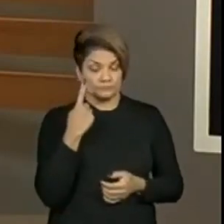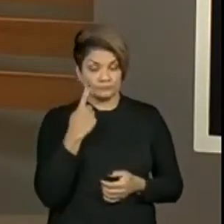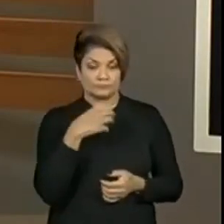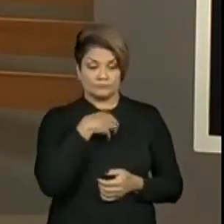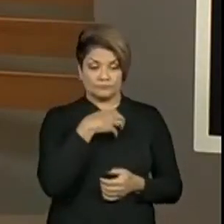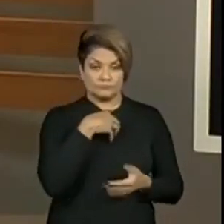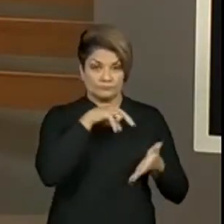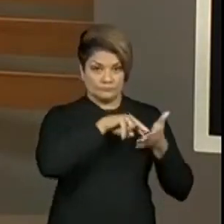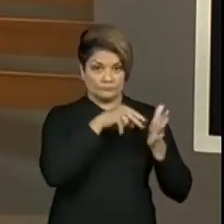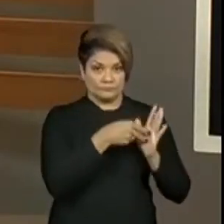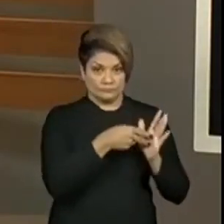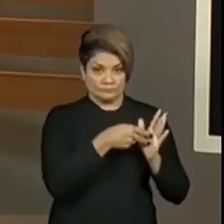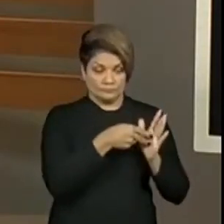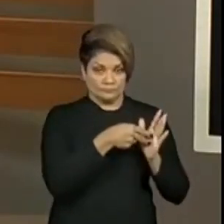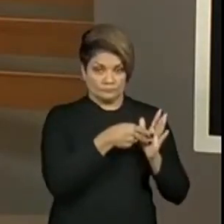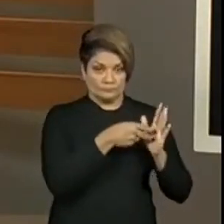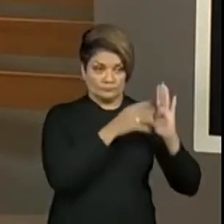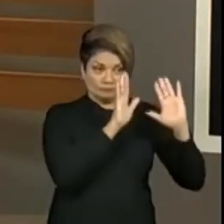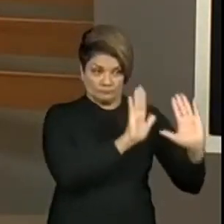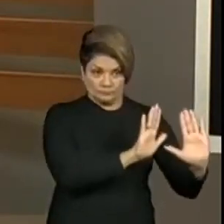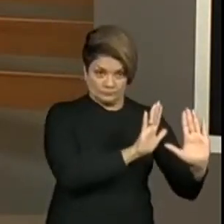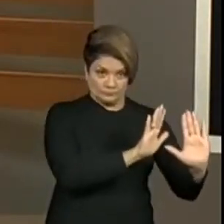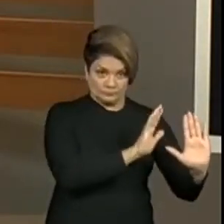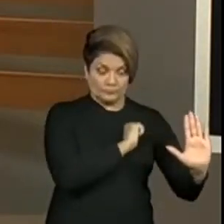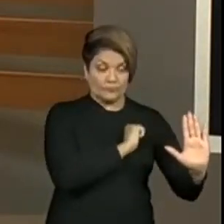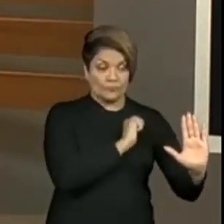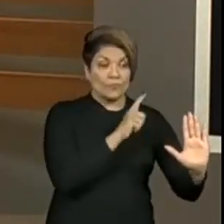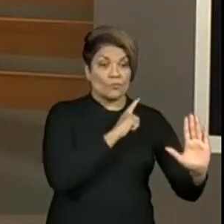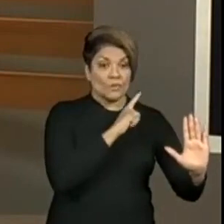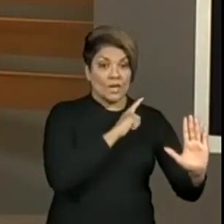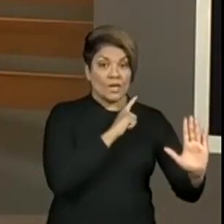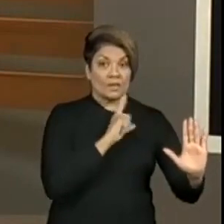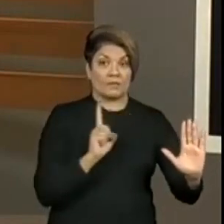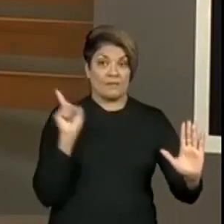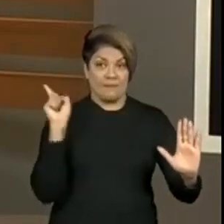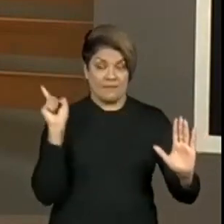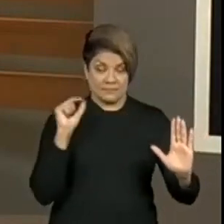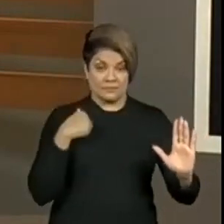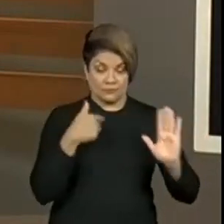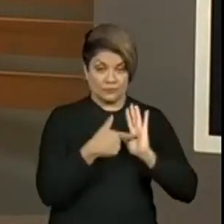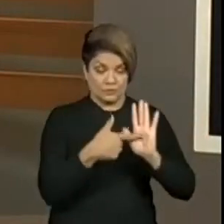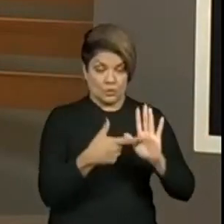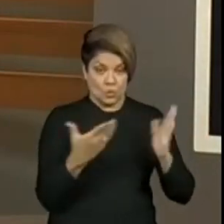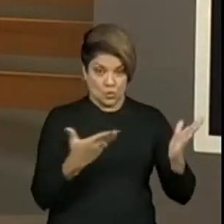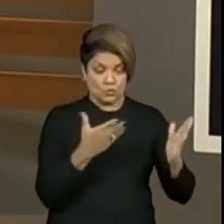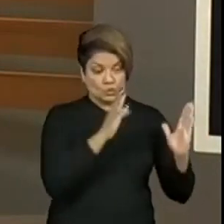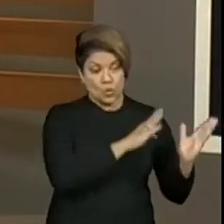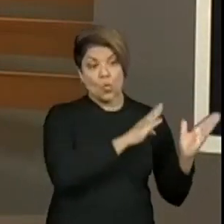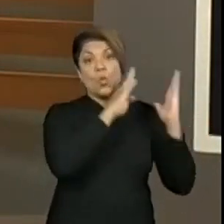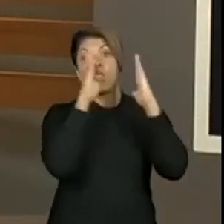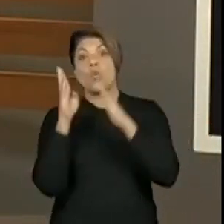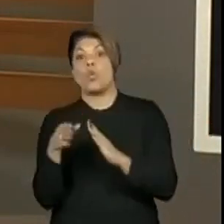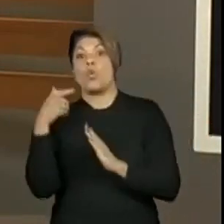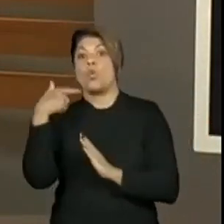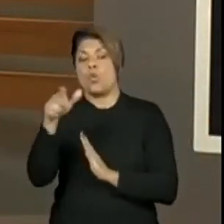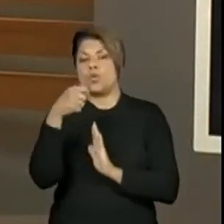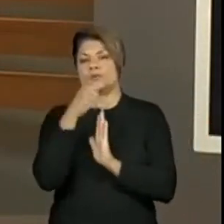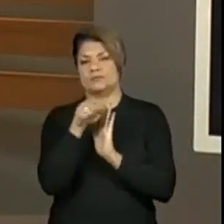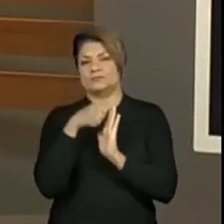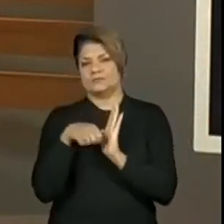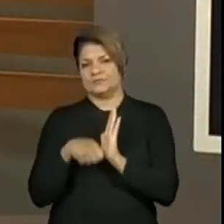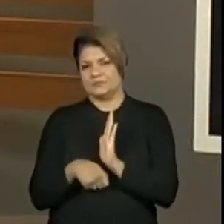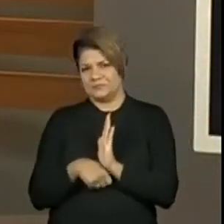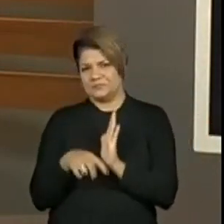Essa tem uma outra versão, ela tem uns detalhes que aquela outra não tinha e muda um pouquinho a história. E essa é a